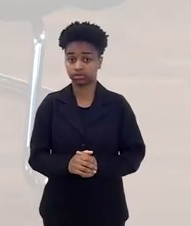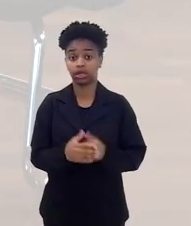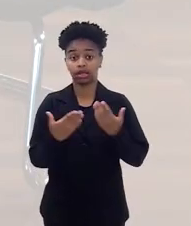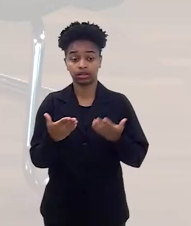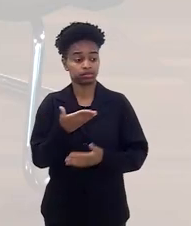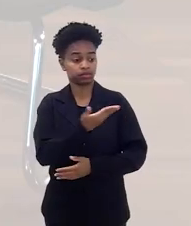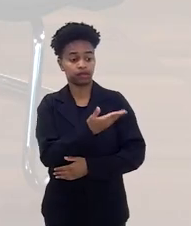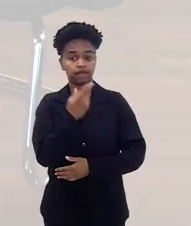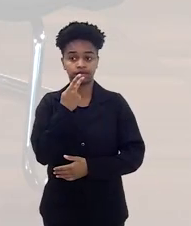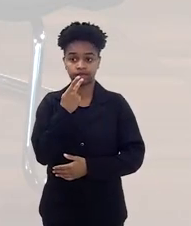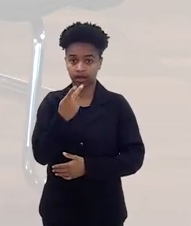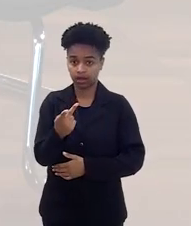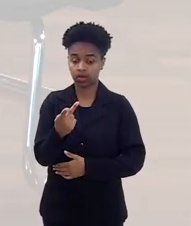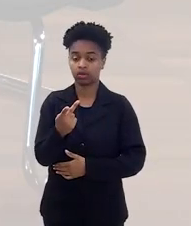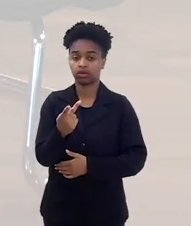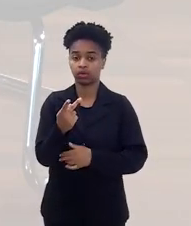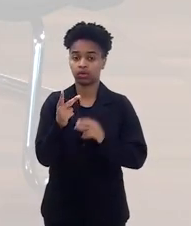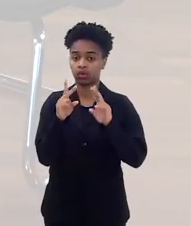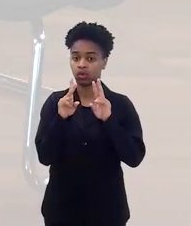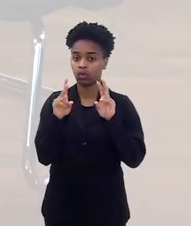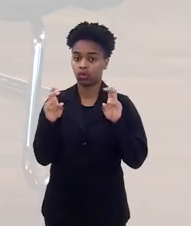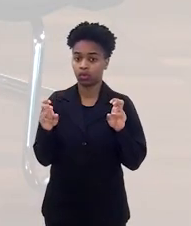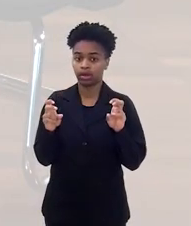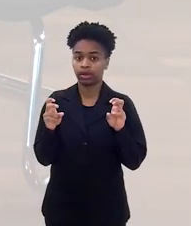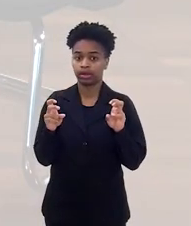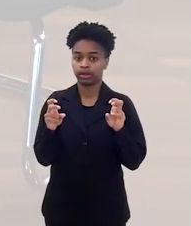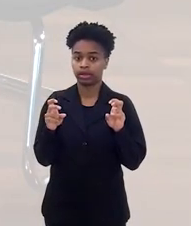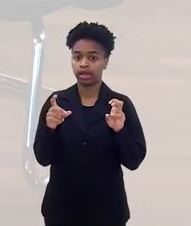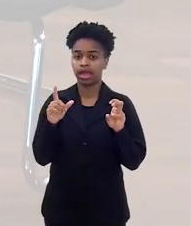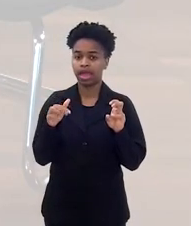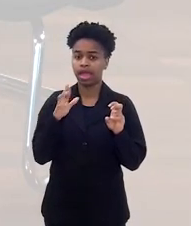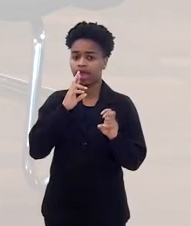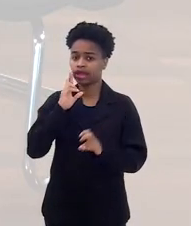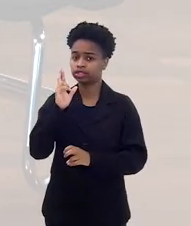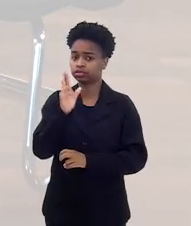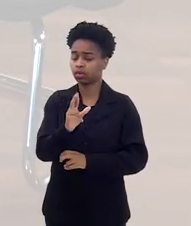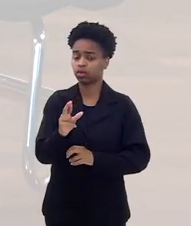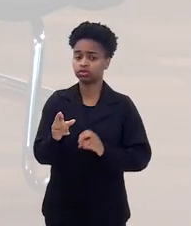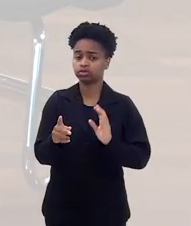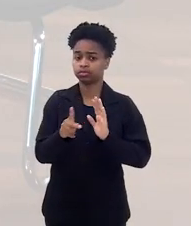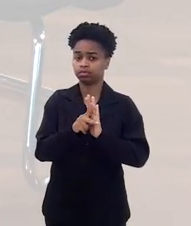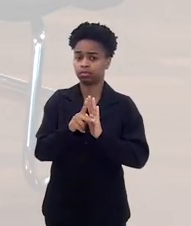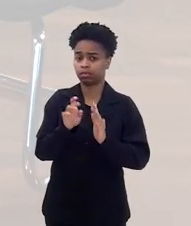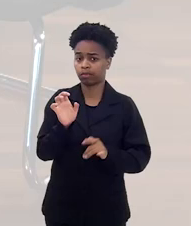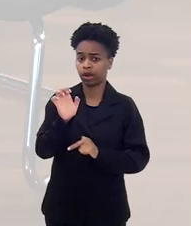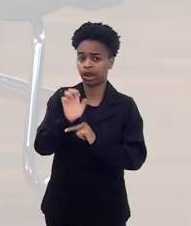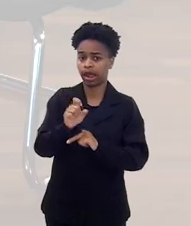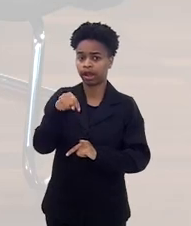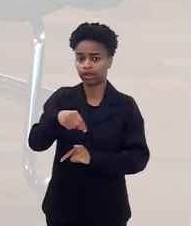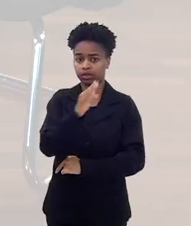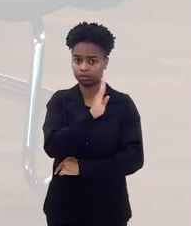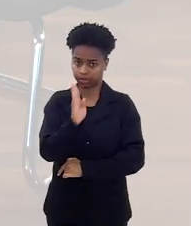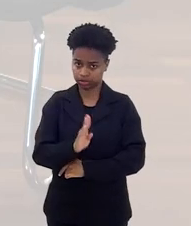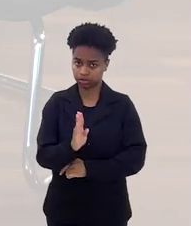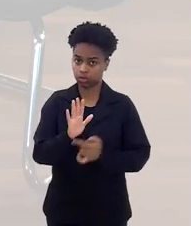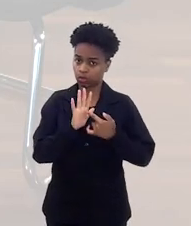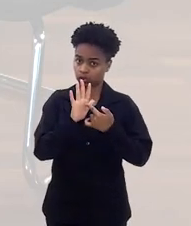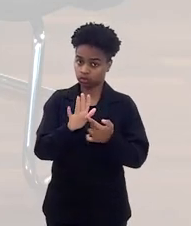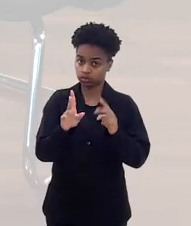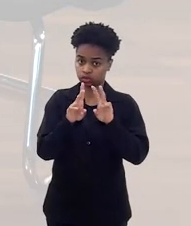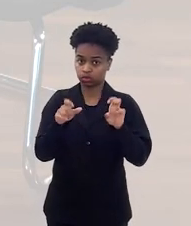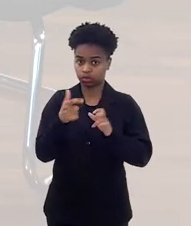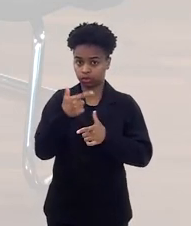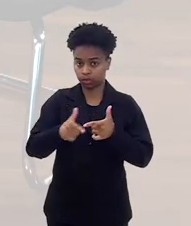a doutora Tuani menciona uma questão que foi uma resposta que o Estado brasileiro deu a esse problema,